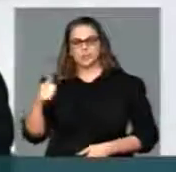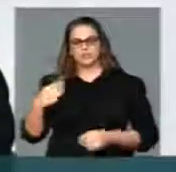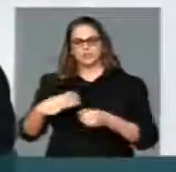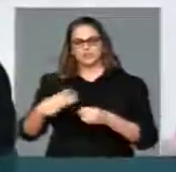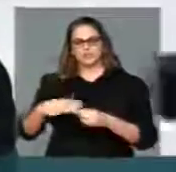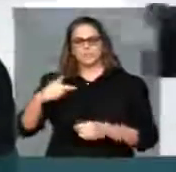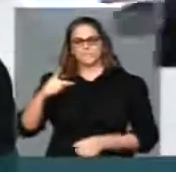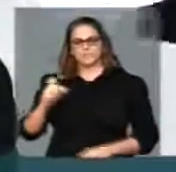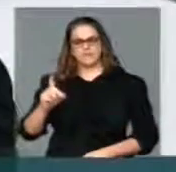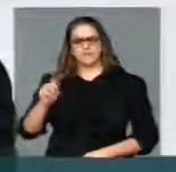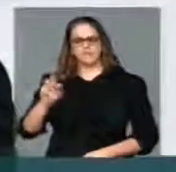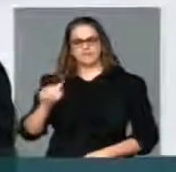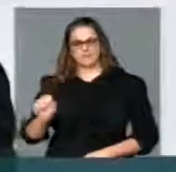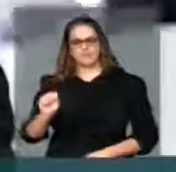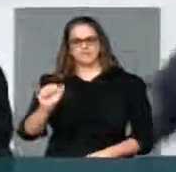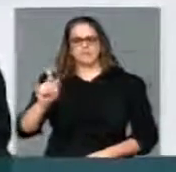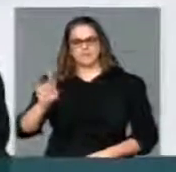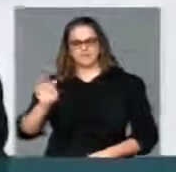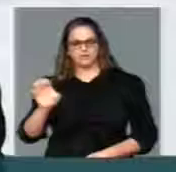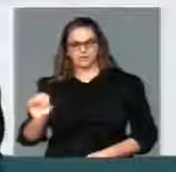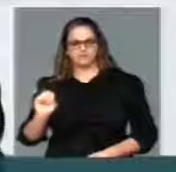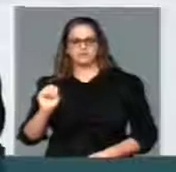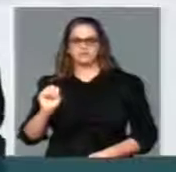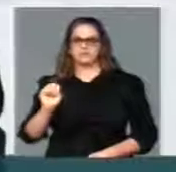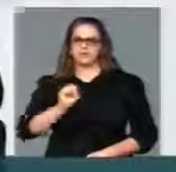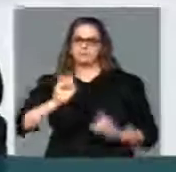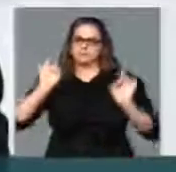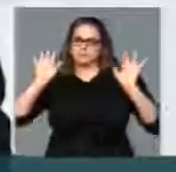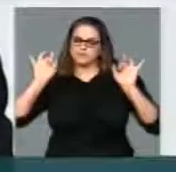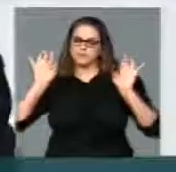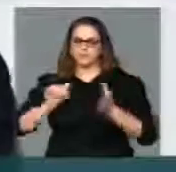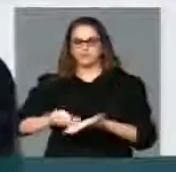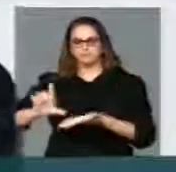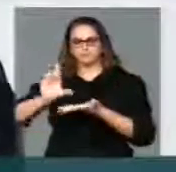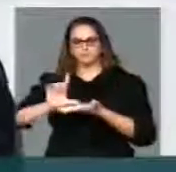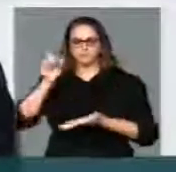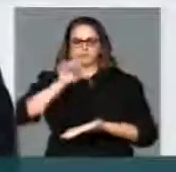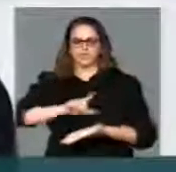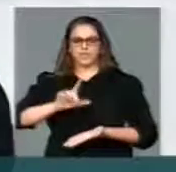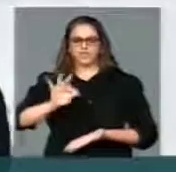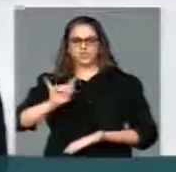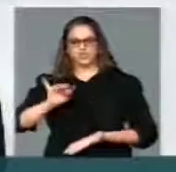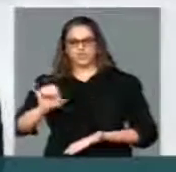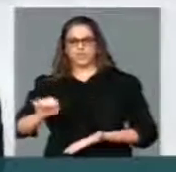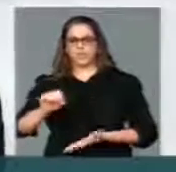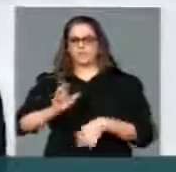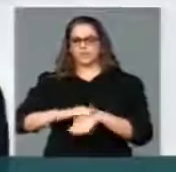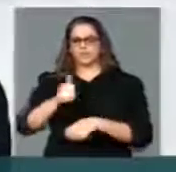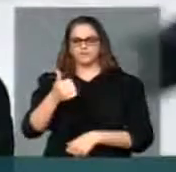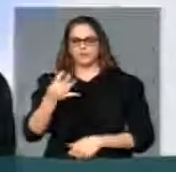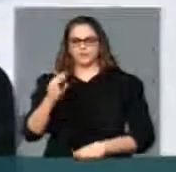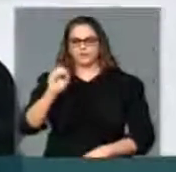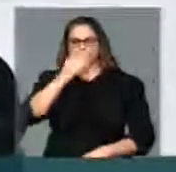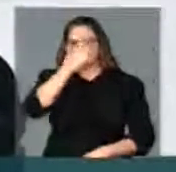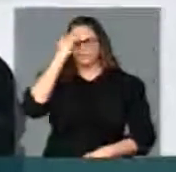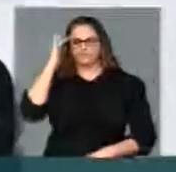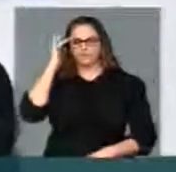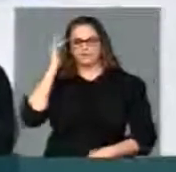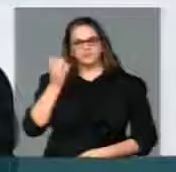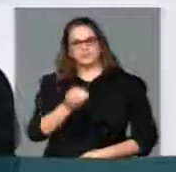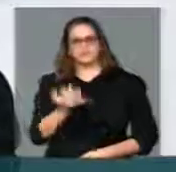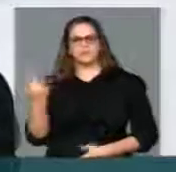Grandes. Recebi o título de cidadão honorário, um prazer enorme, mais de 140 pessoas, muitas